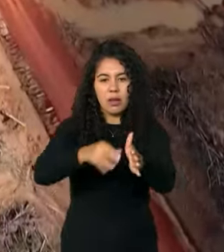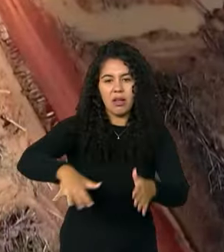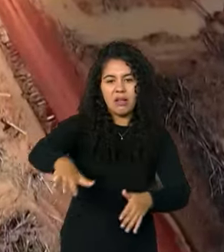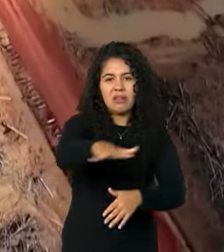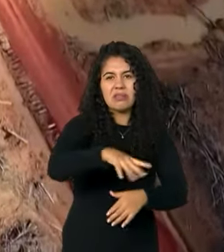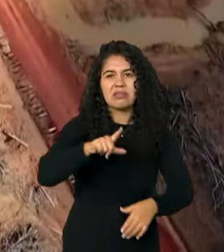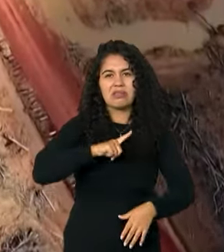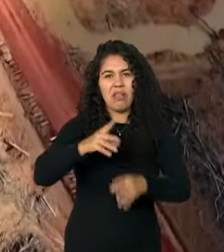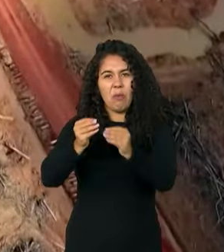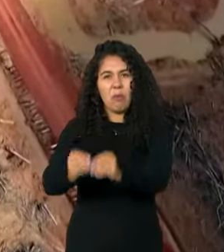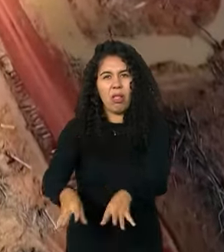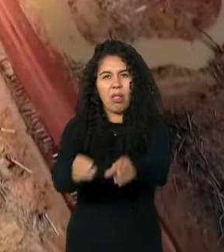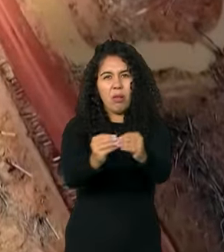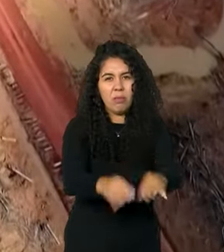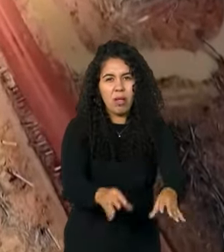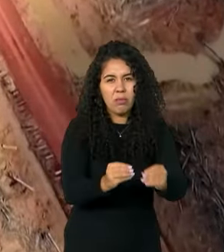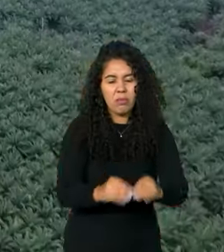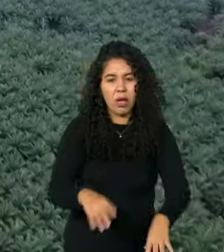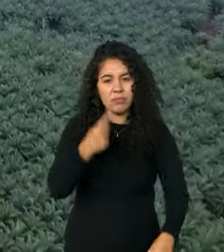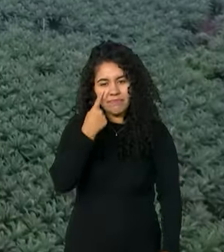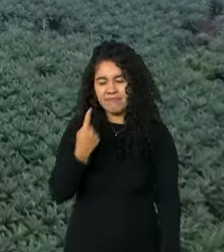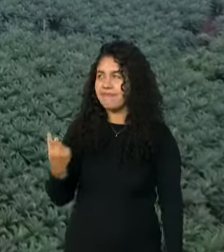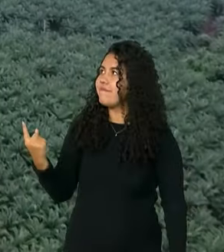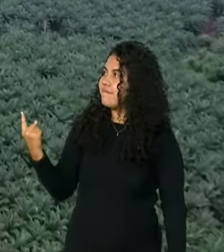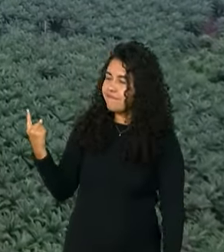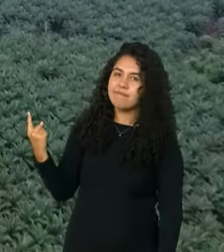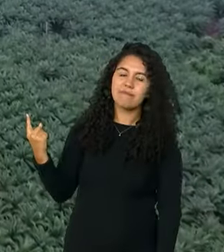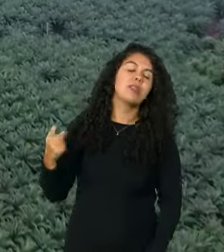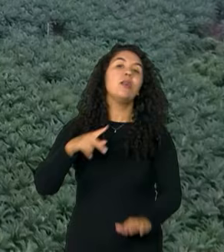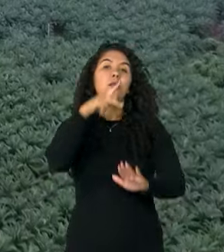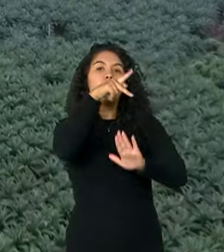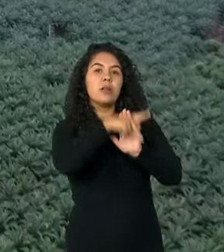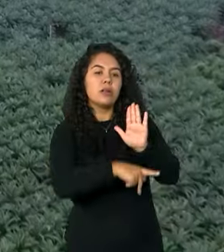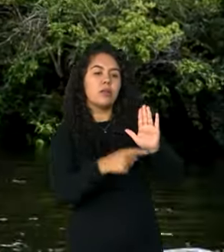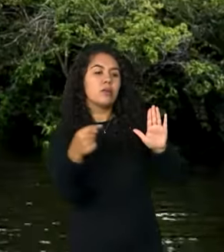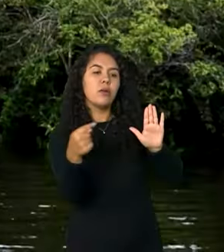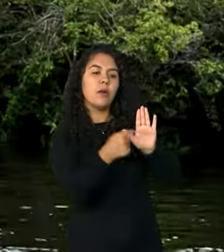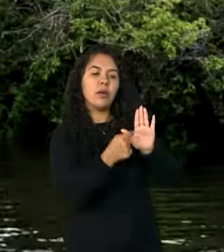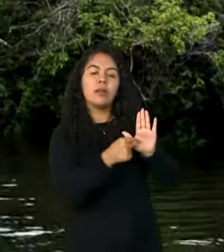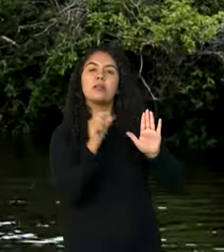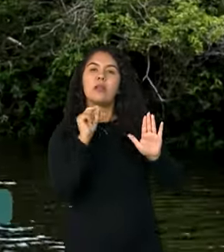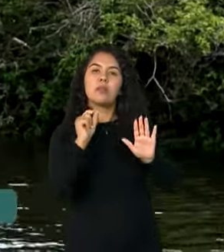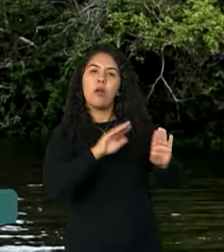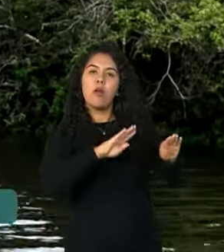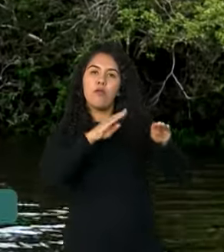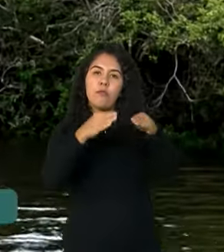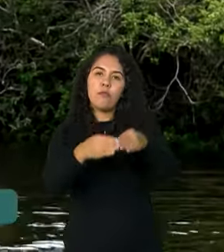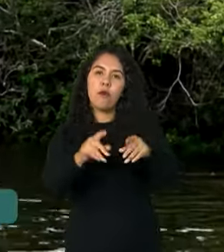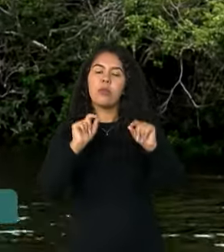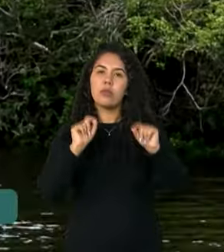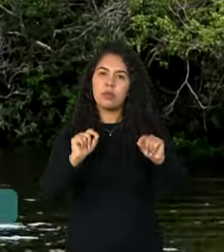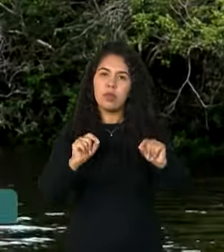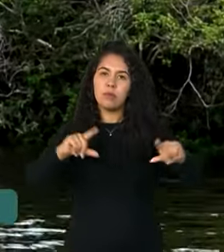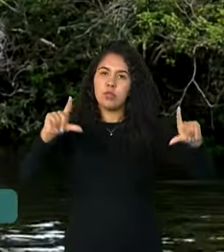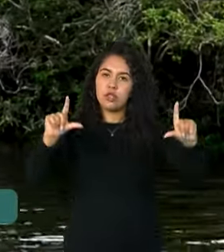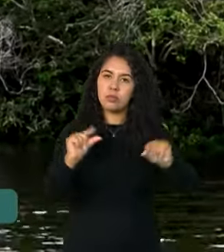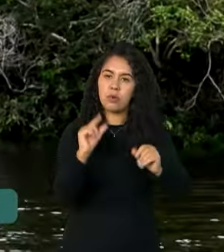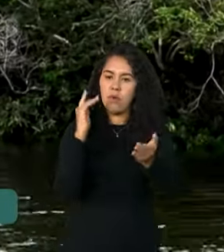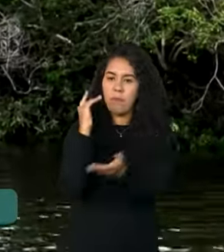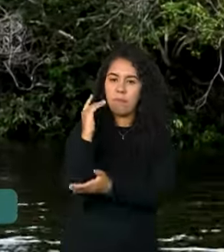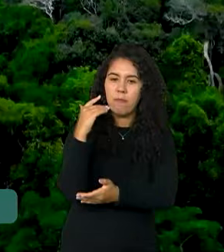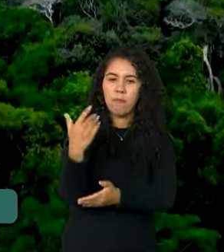destruição. O projeto abrange a área conhecida como o Arco do Desmatamento, que engloba parte dos estados do